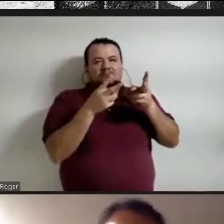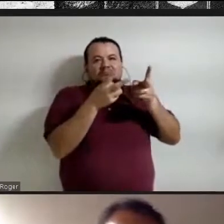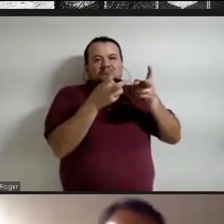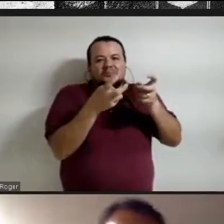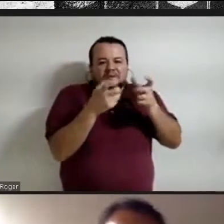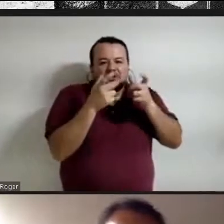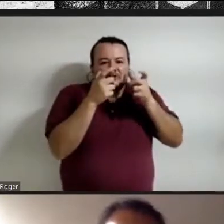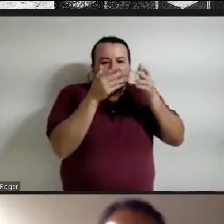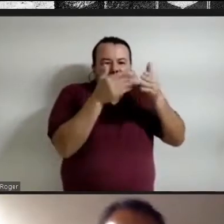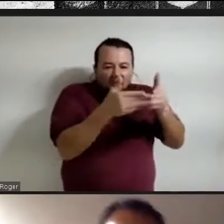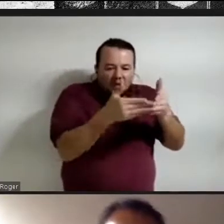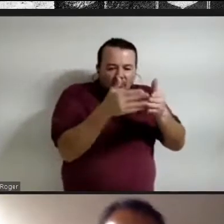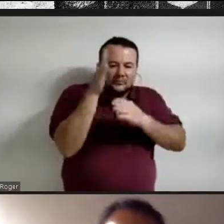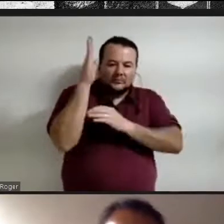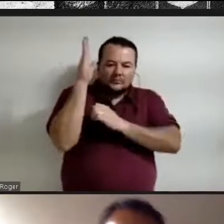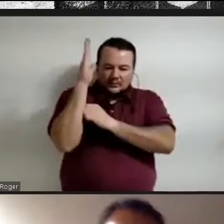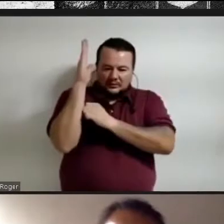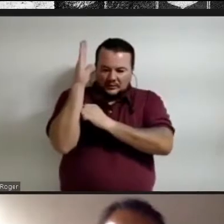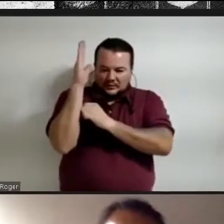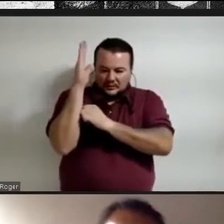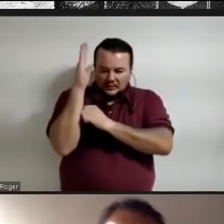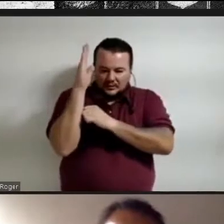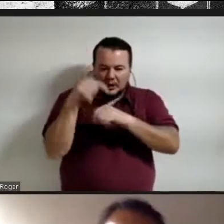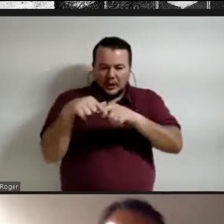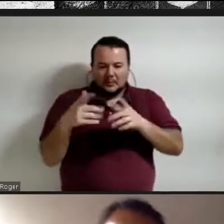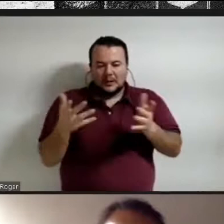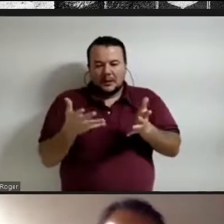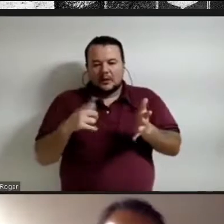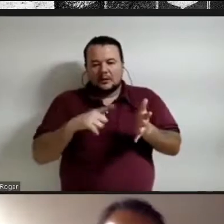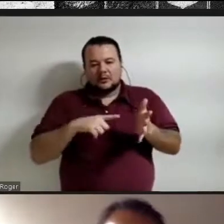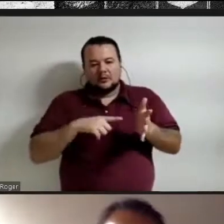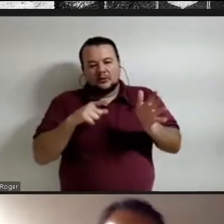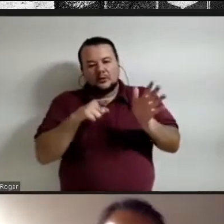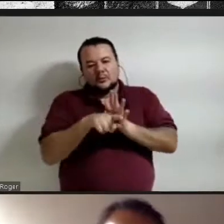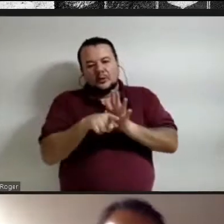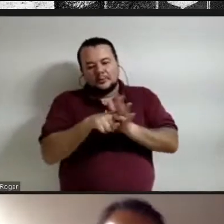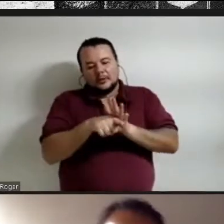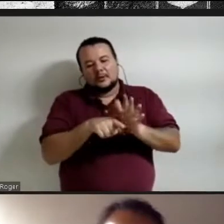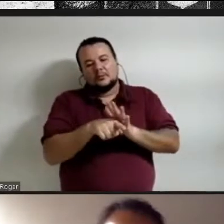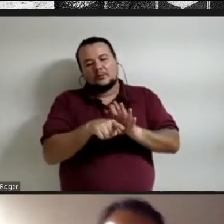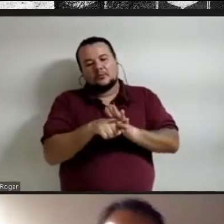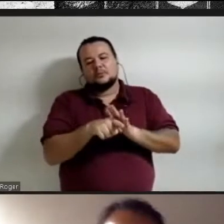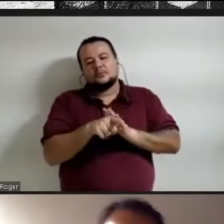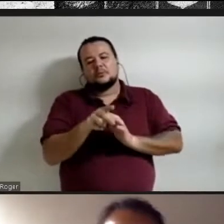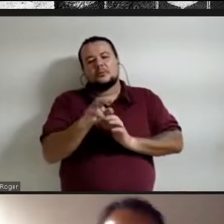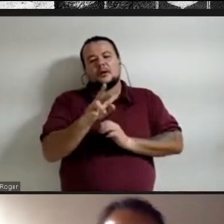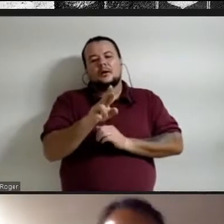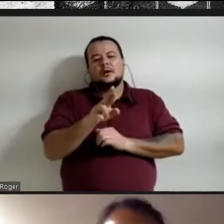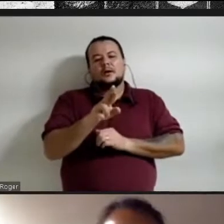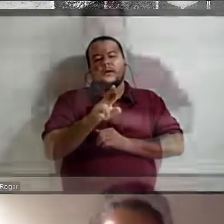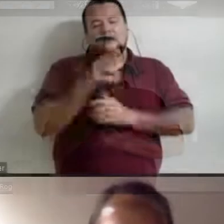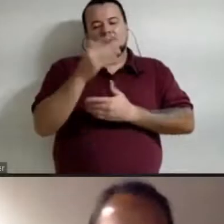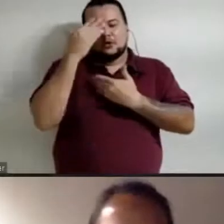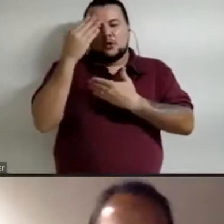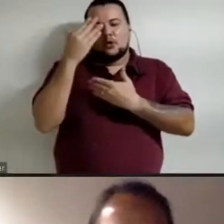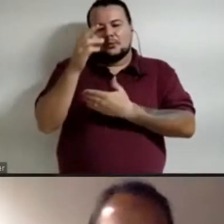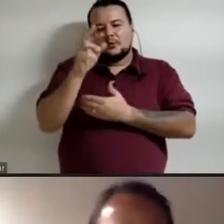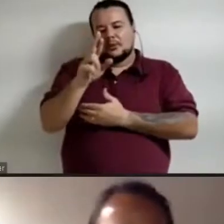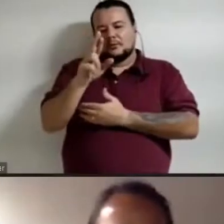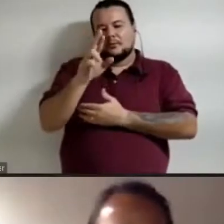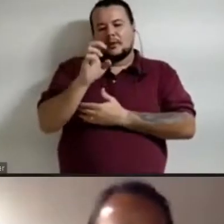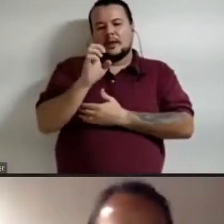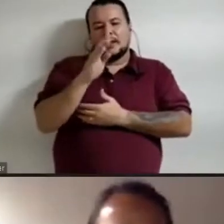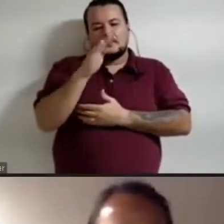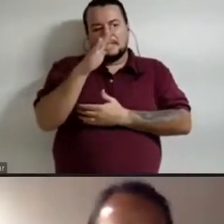Bom, agora eu tenho uma pergunta para a Rebeca. Rebeca, muito obrigada pela sua estimulante conferência.